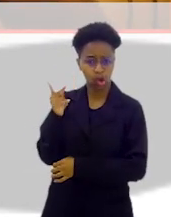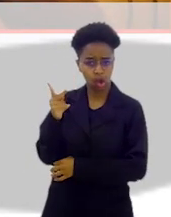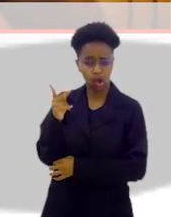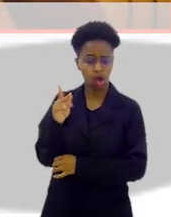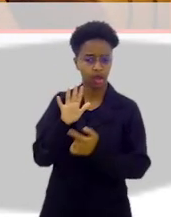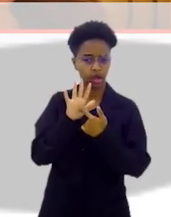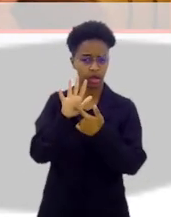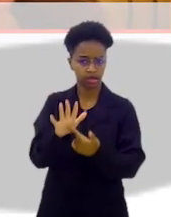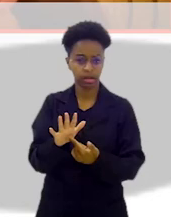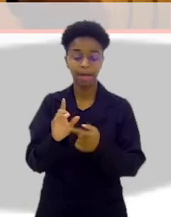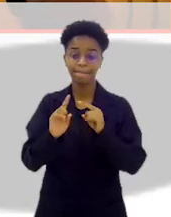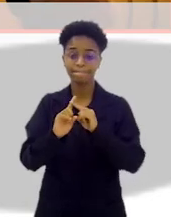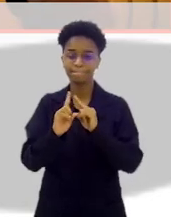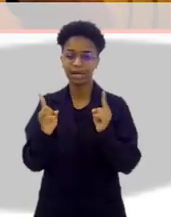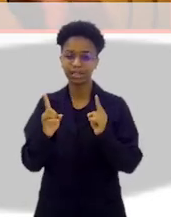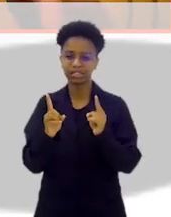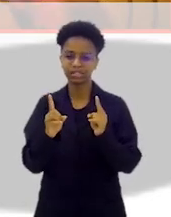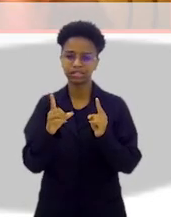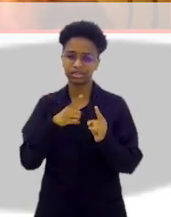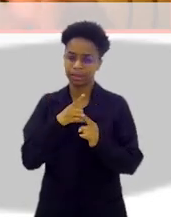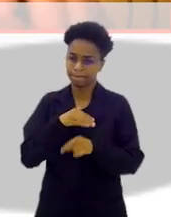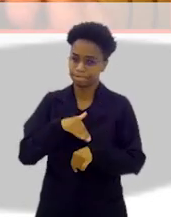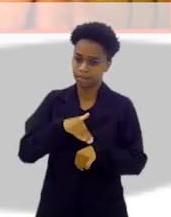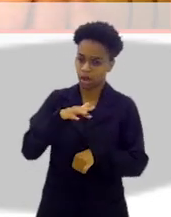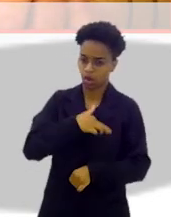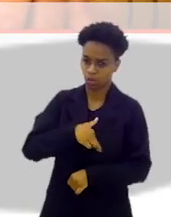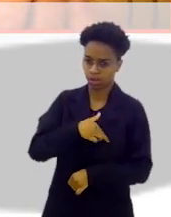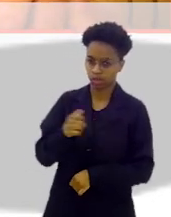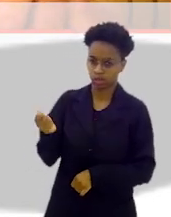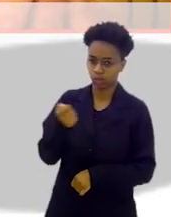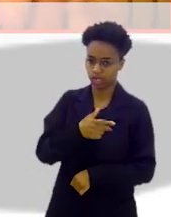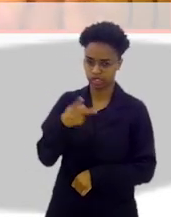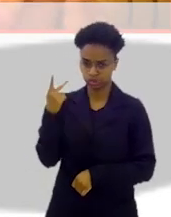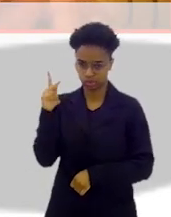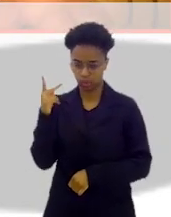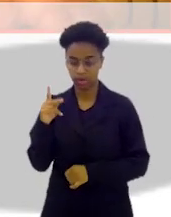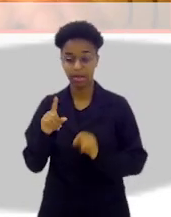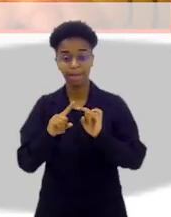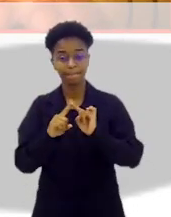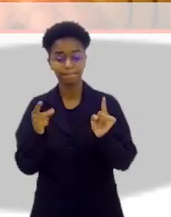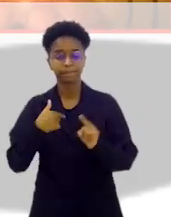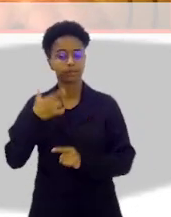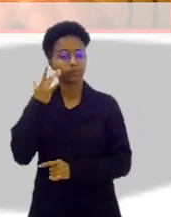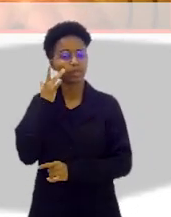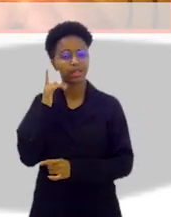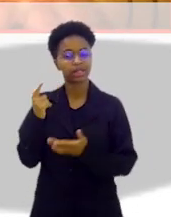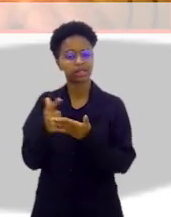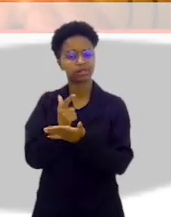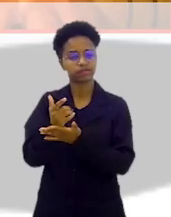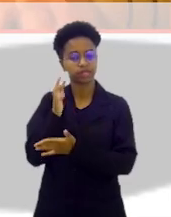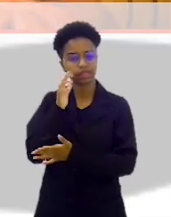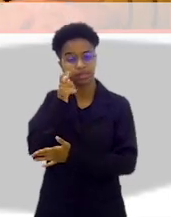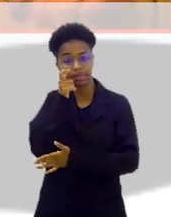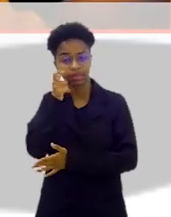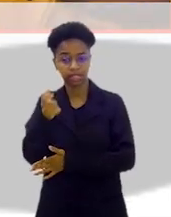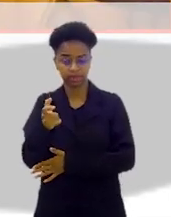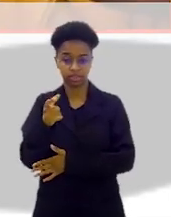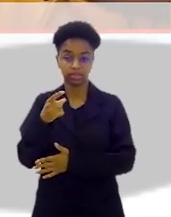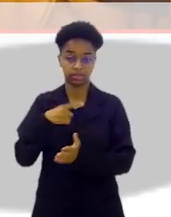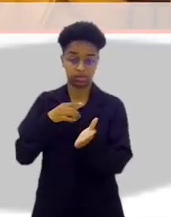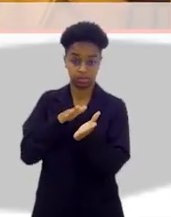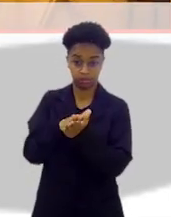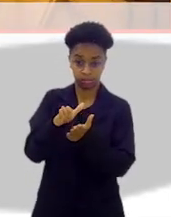mas ele é muito mais romance do que história. Mas eu acho que é um livro muito interessante. Esse livro foi